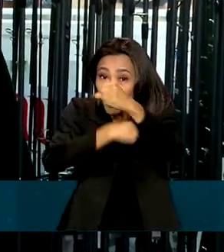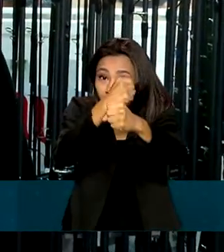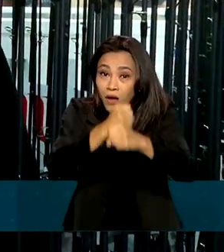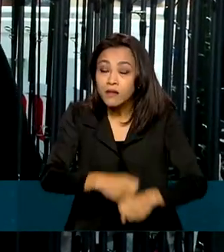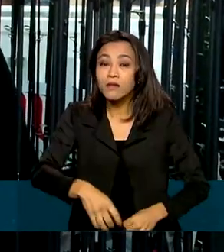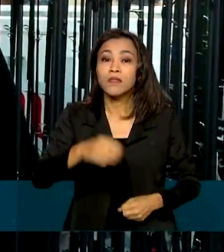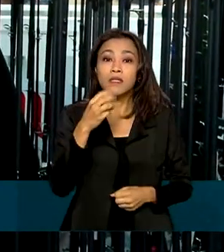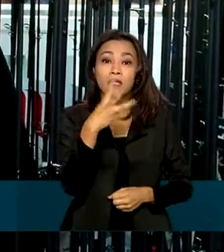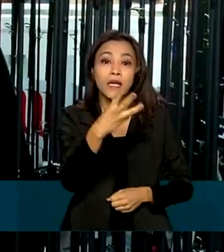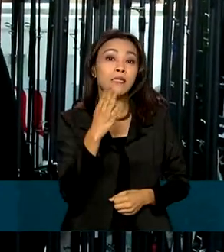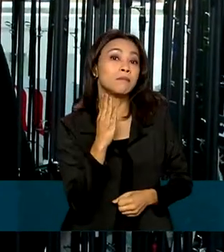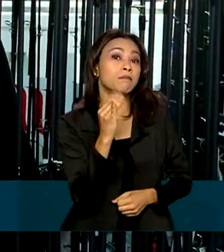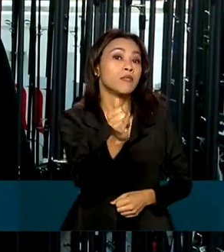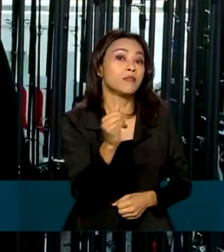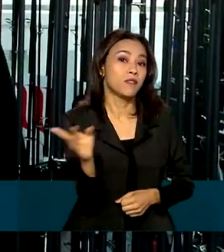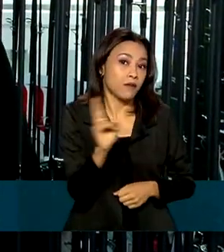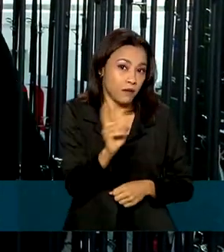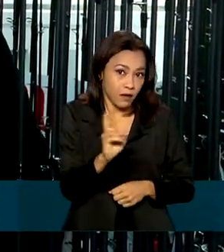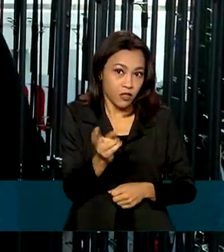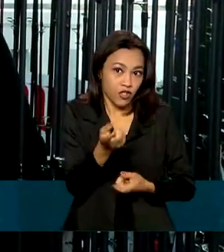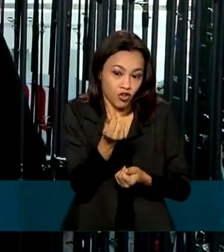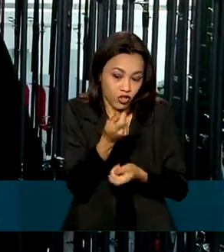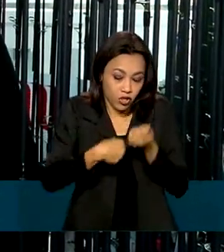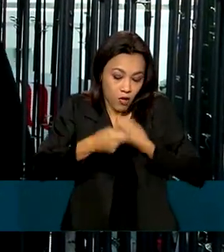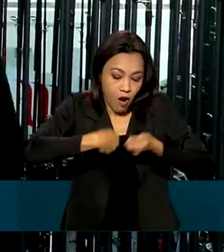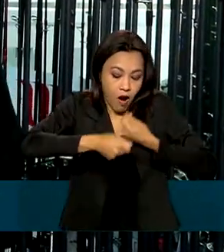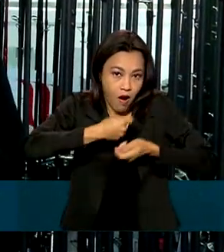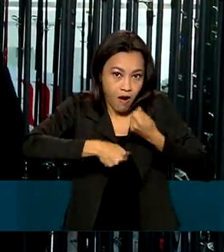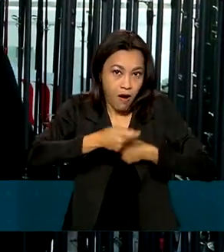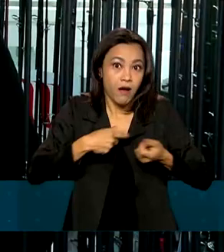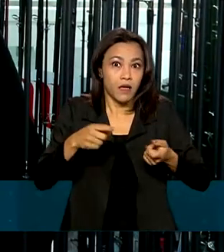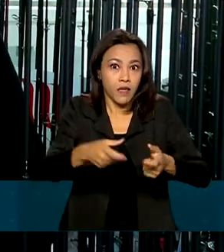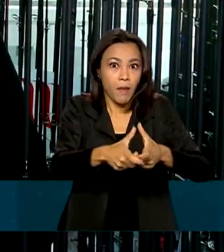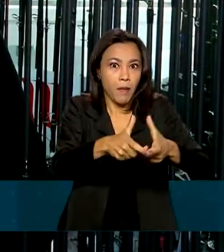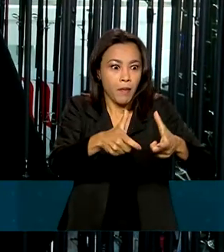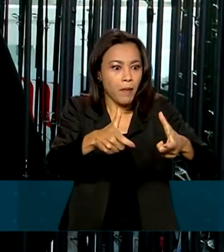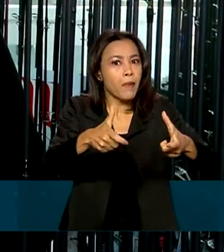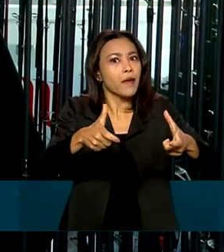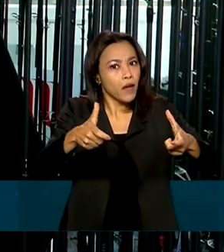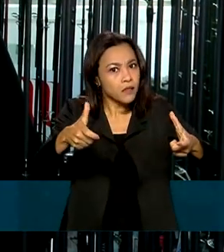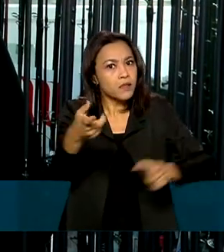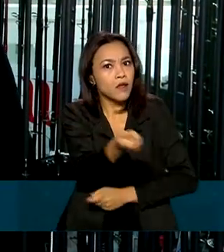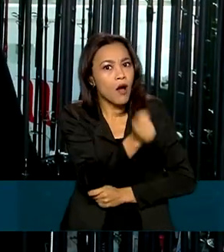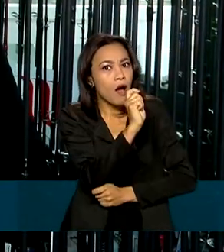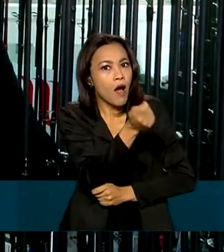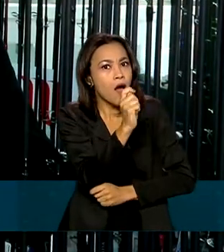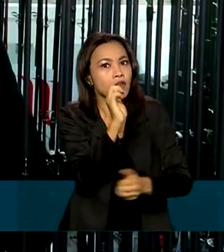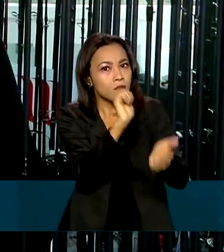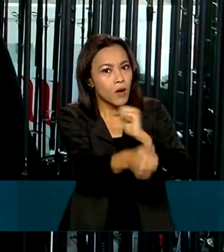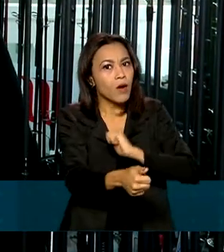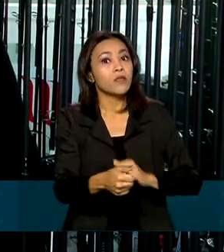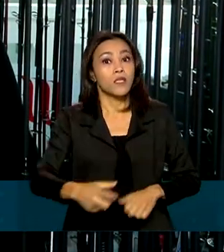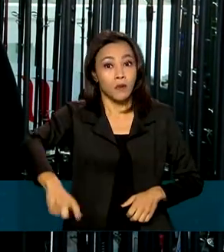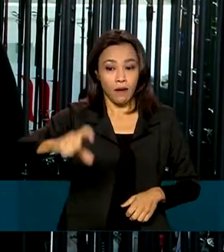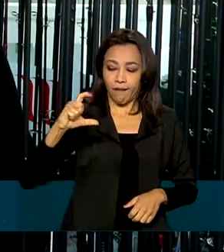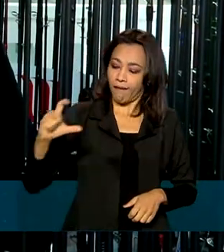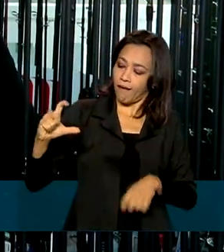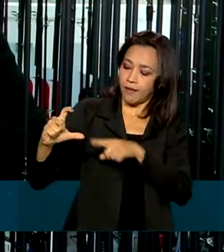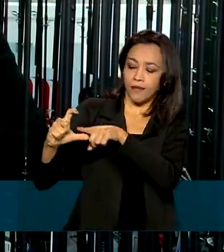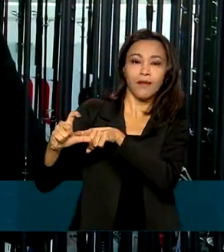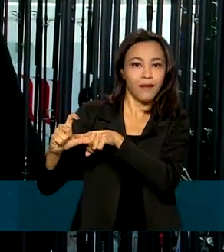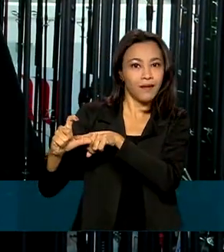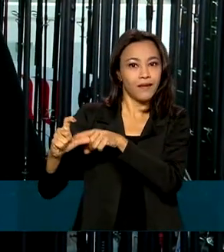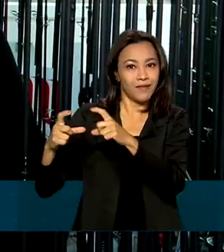bilhões de reais. E de olho nessa atividade que cresce cada vez mais no país, a carteirinha do pescador